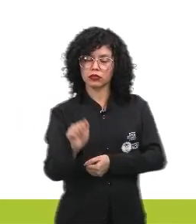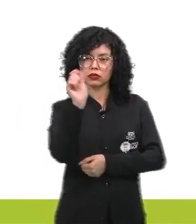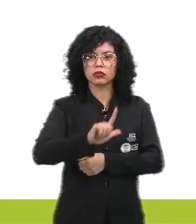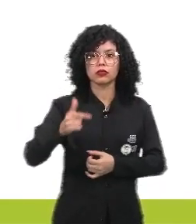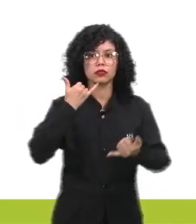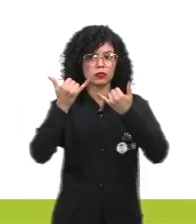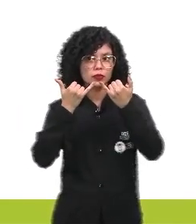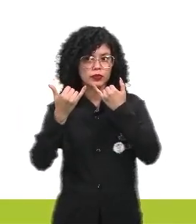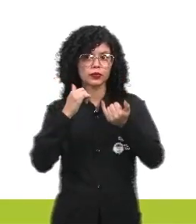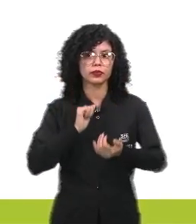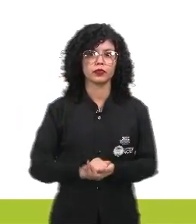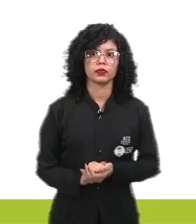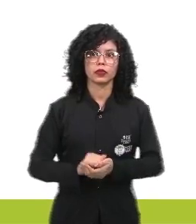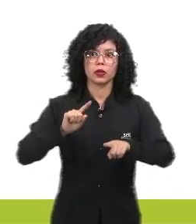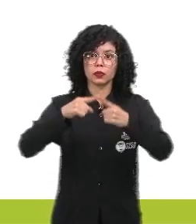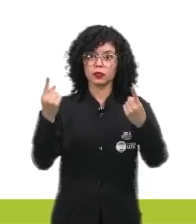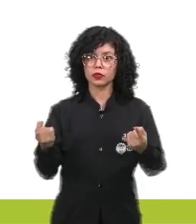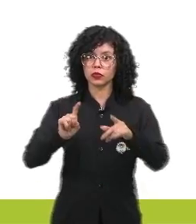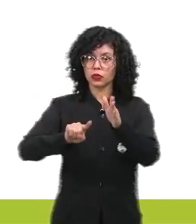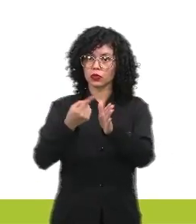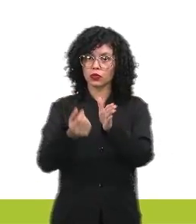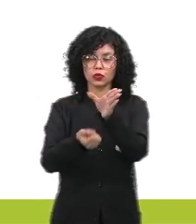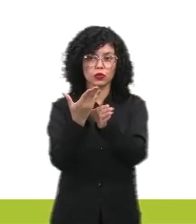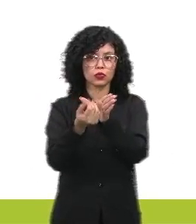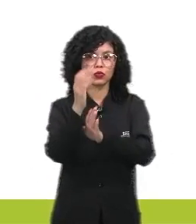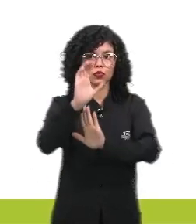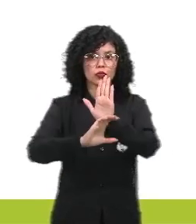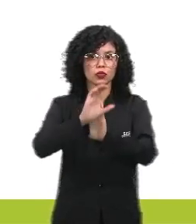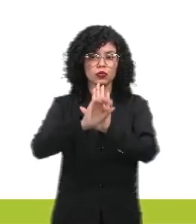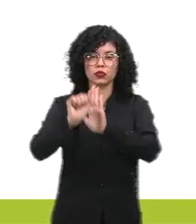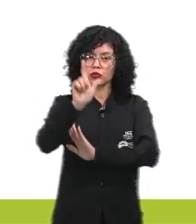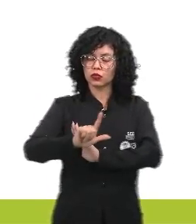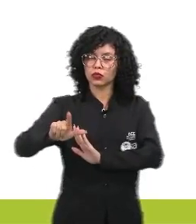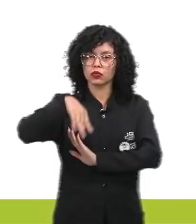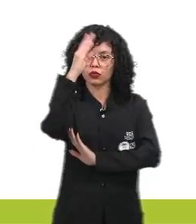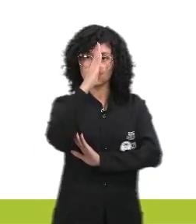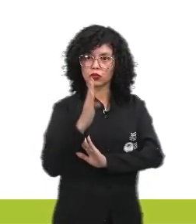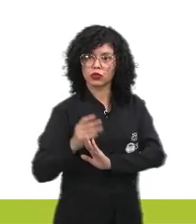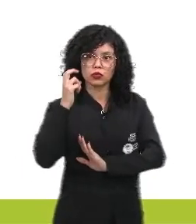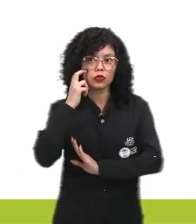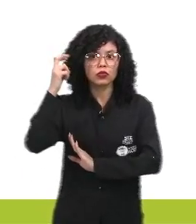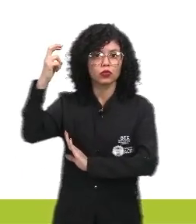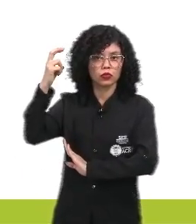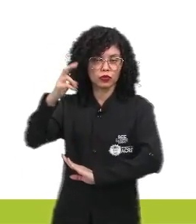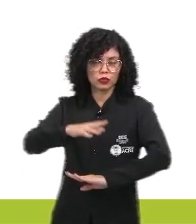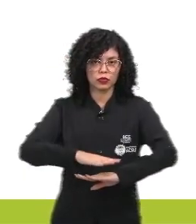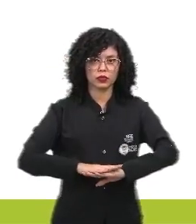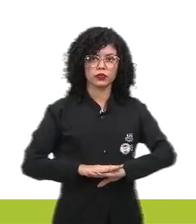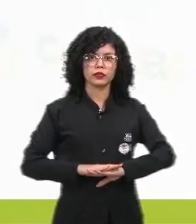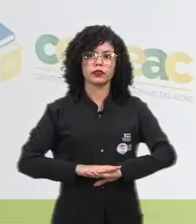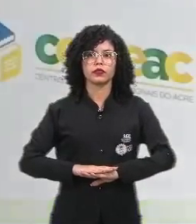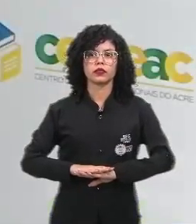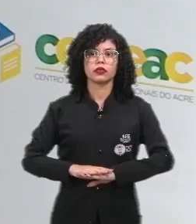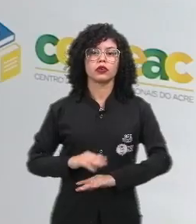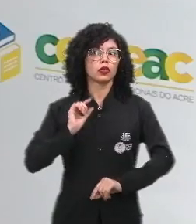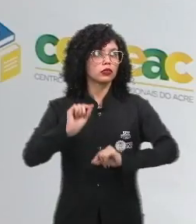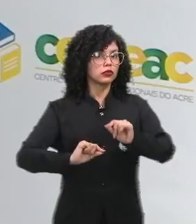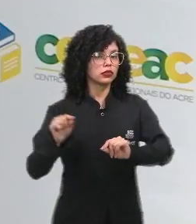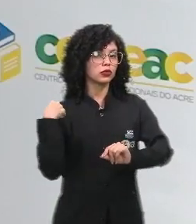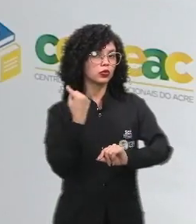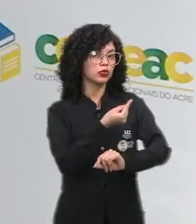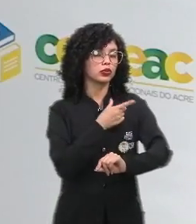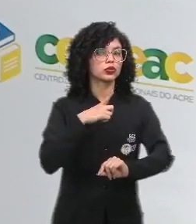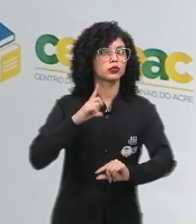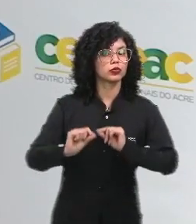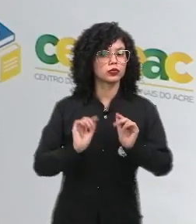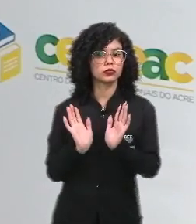informação, pois foram os primeiros a produzir conteúdos culturais no Brasil. Então, que é que nós temos